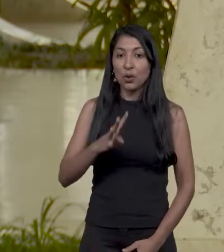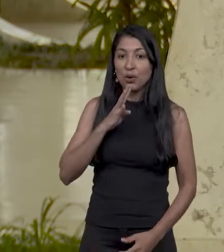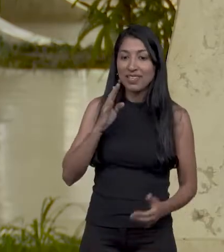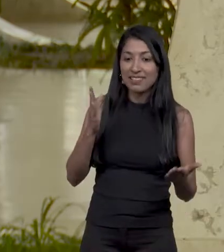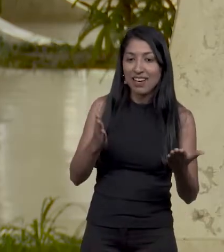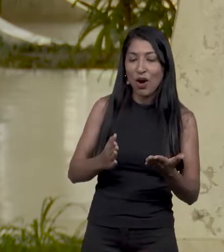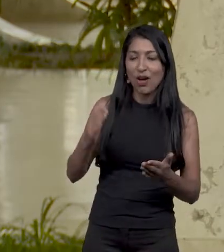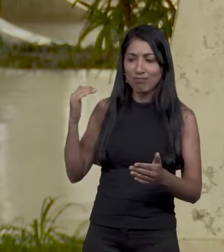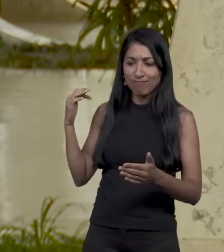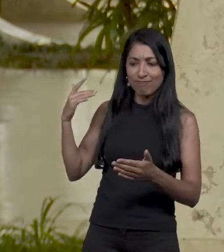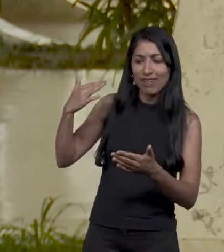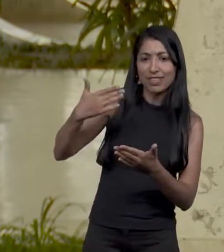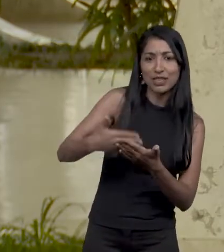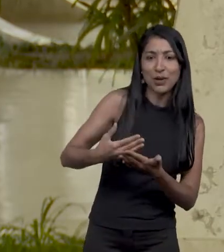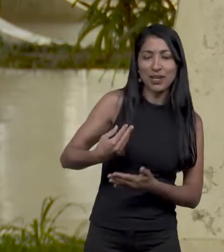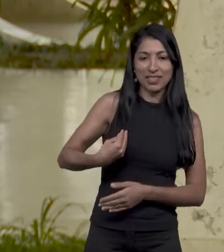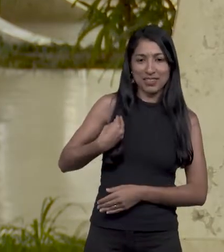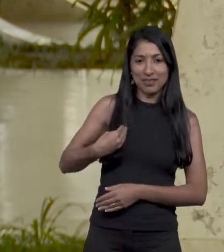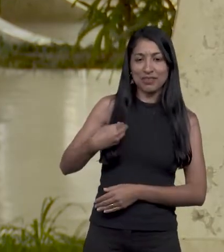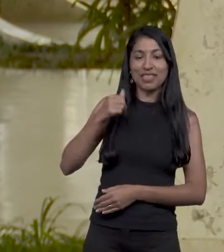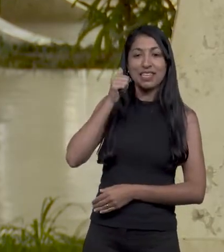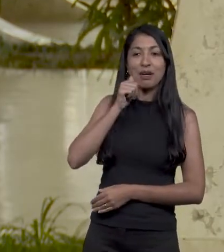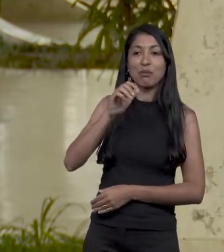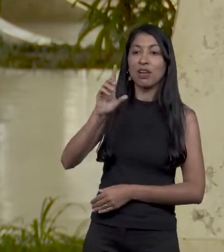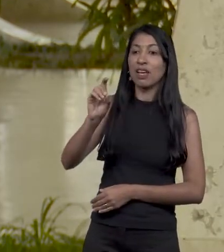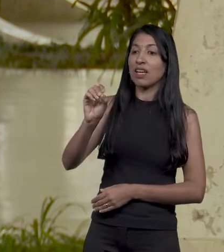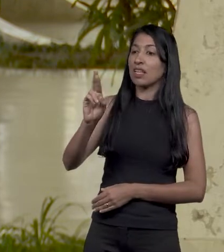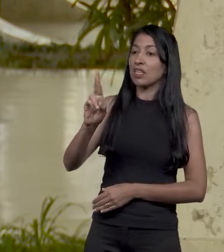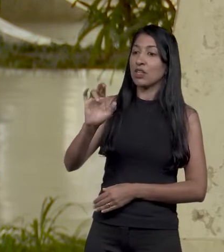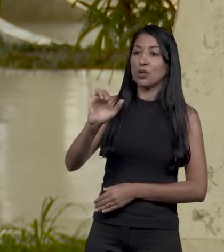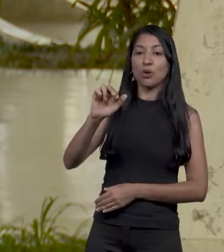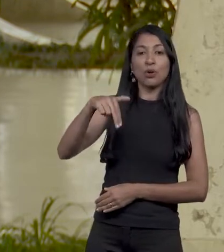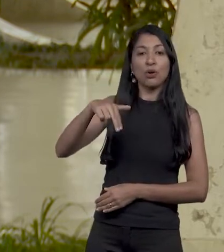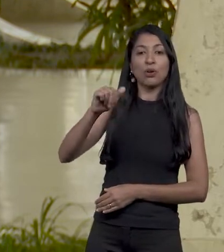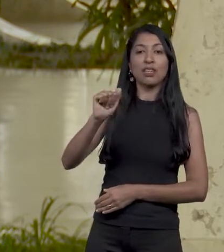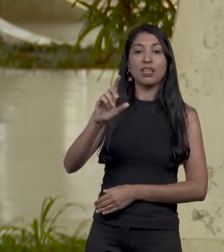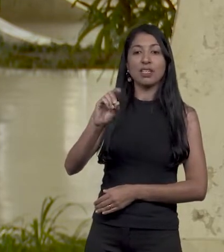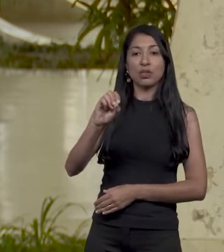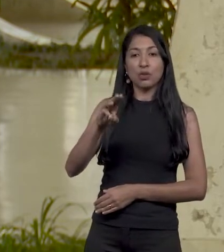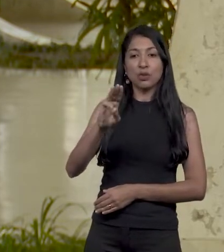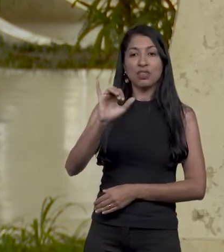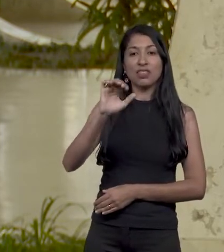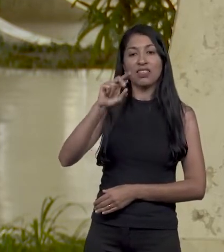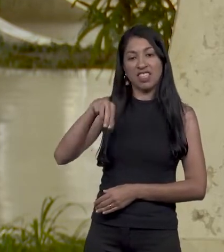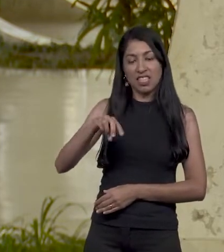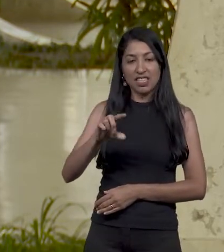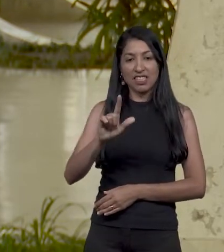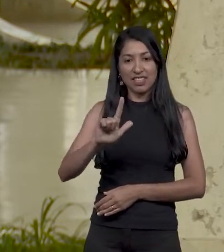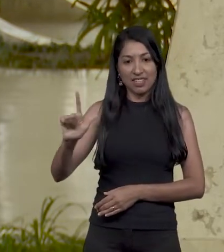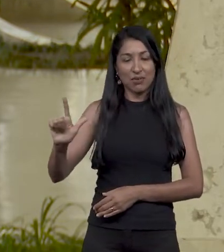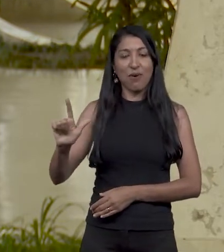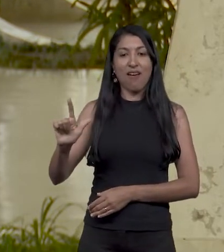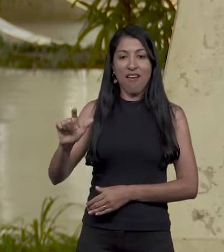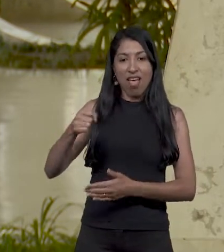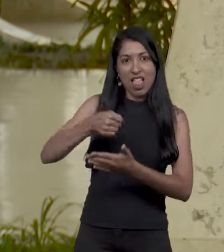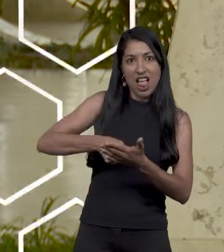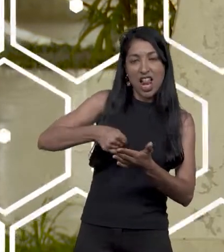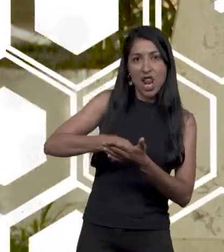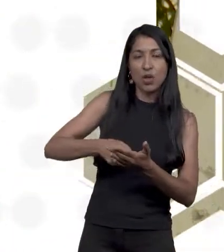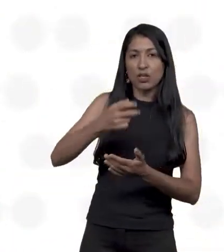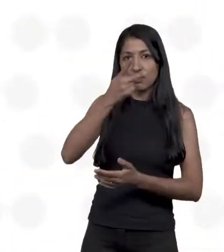Conheça agora a trajetória de vida de Dorina Noil, pioneira na luta pela inclusão de pessoas cegas e com baixa visão.